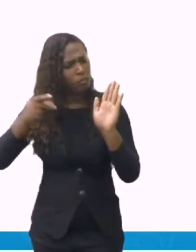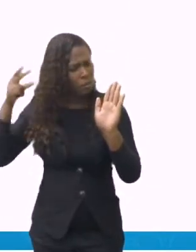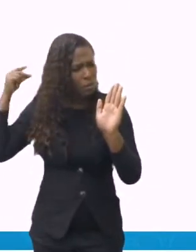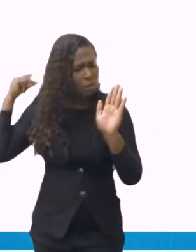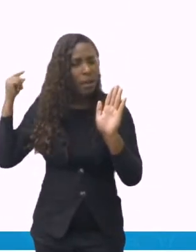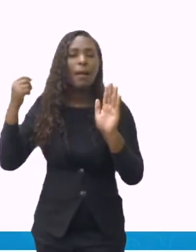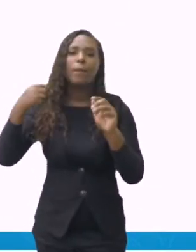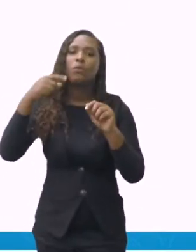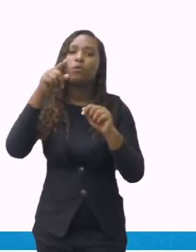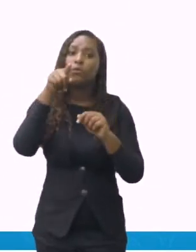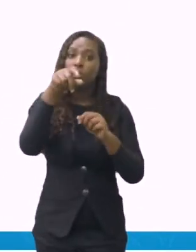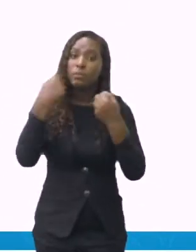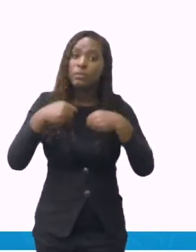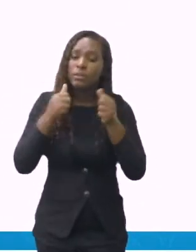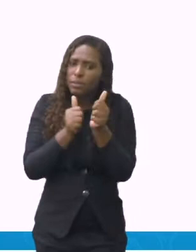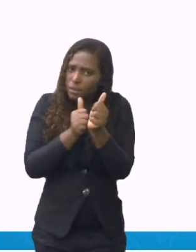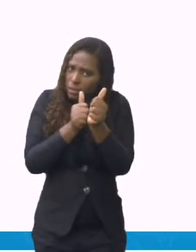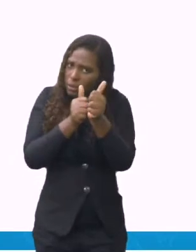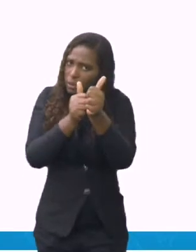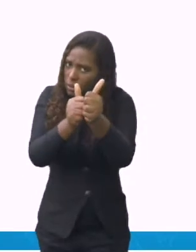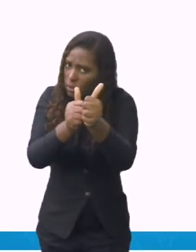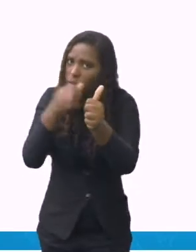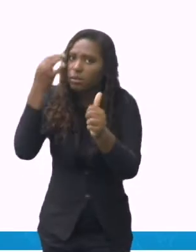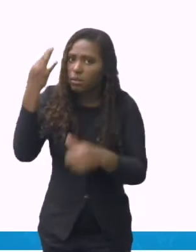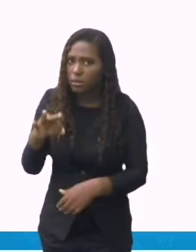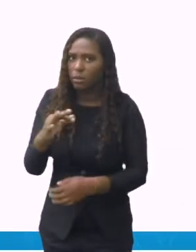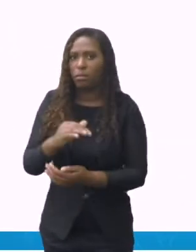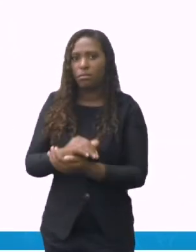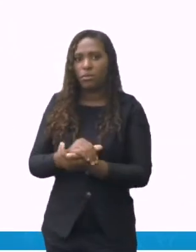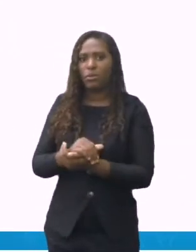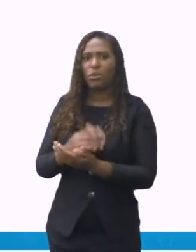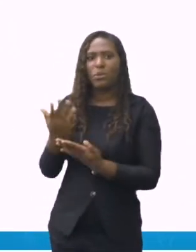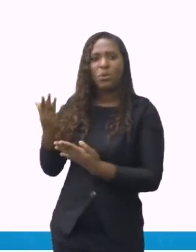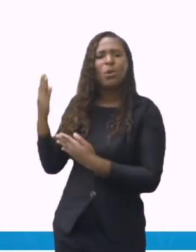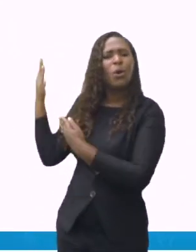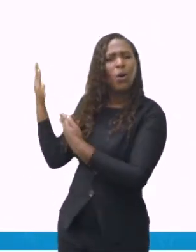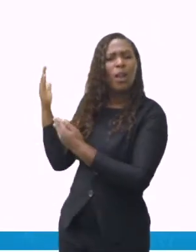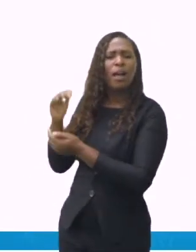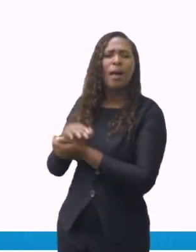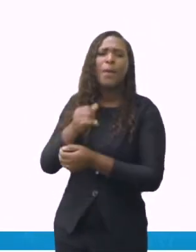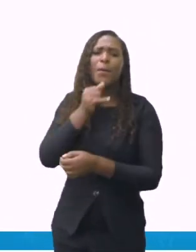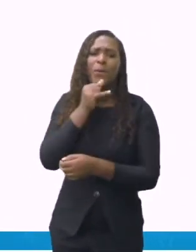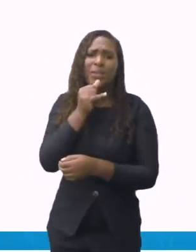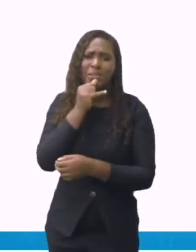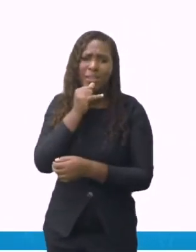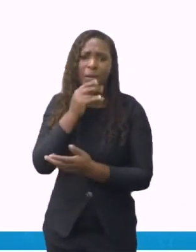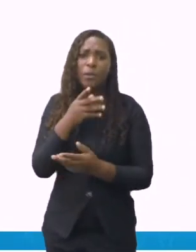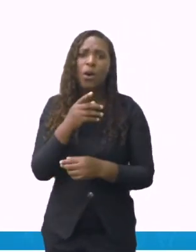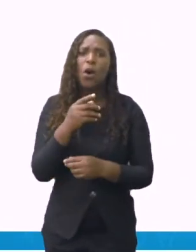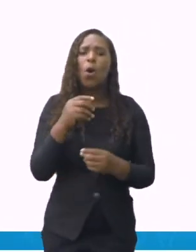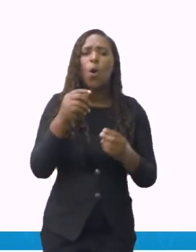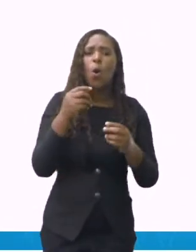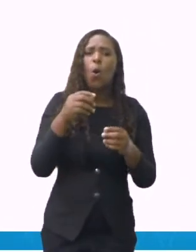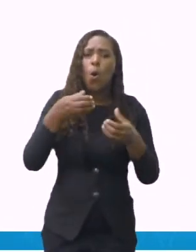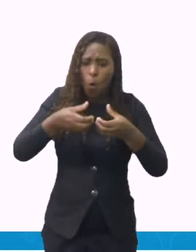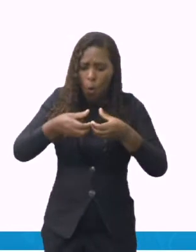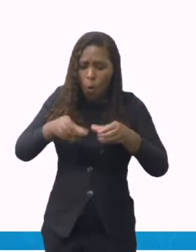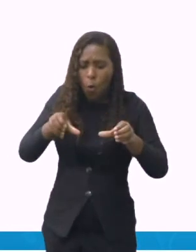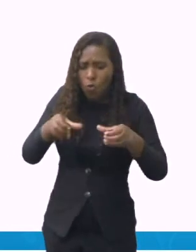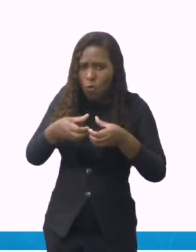vai dar certo? Porque a receita pediu somente um ovo. Duas colheres de chocolate.